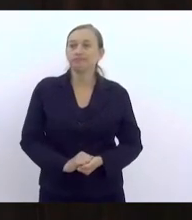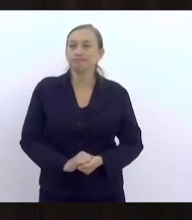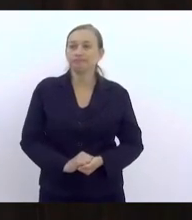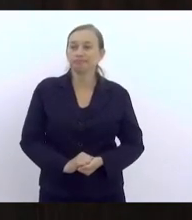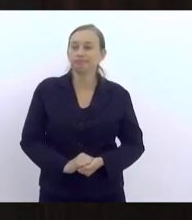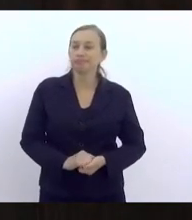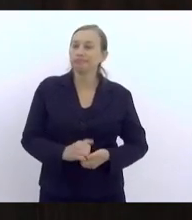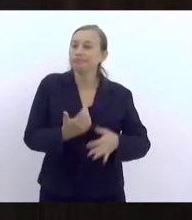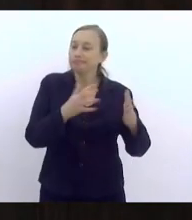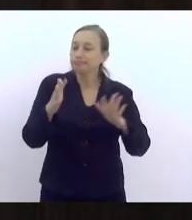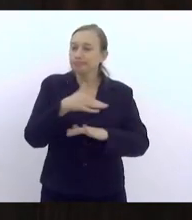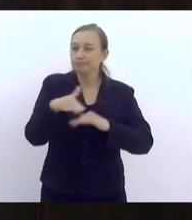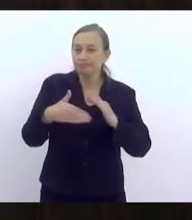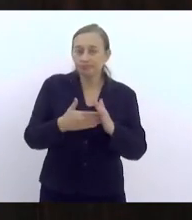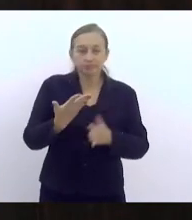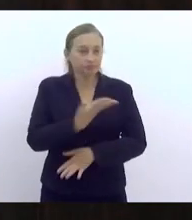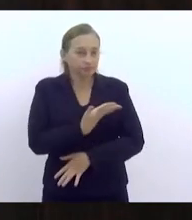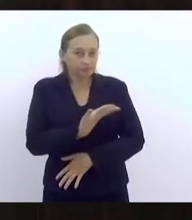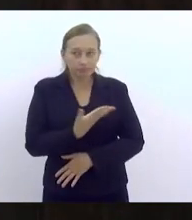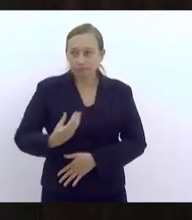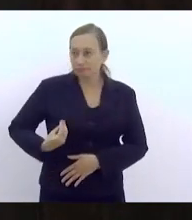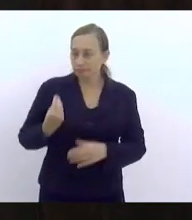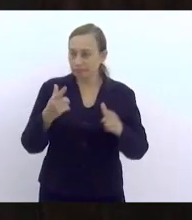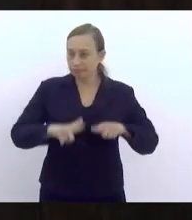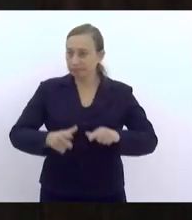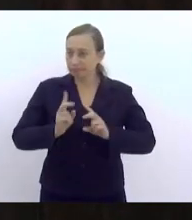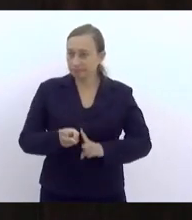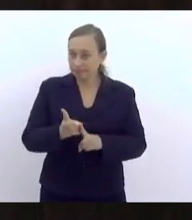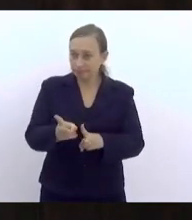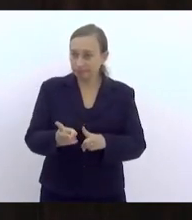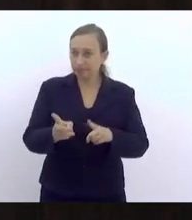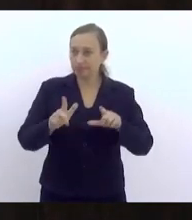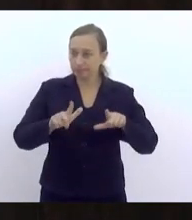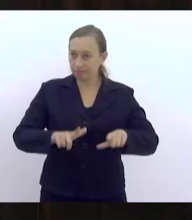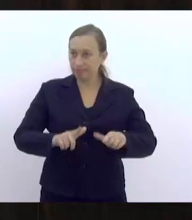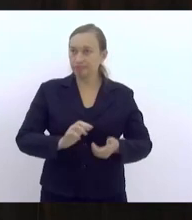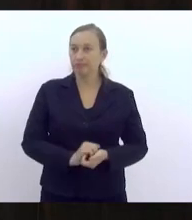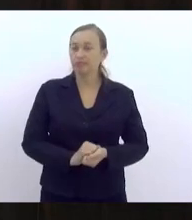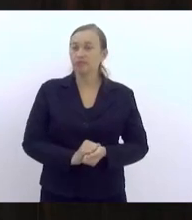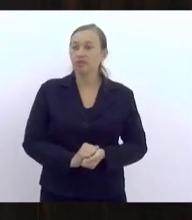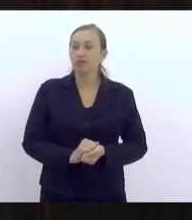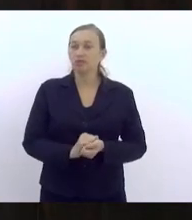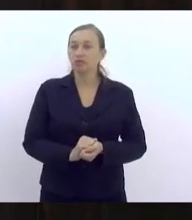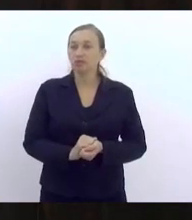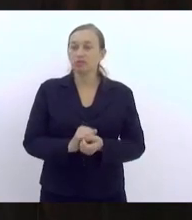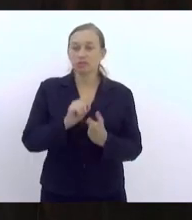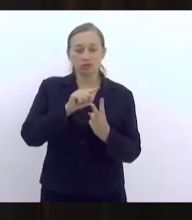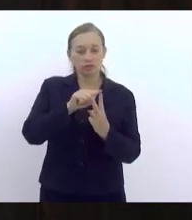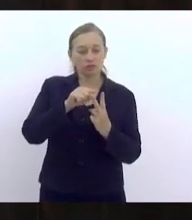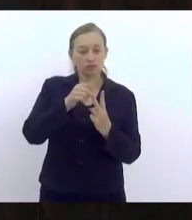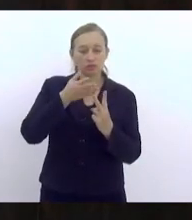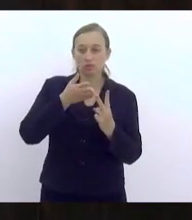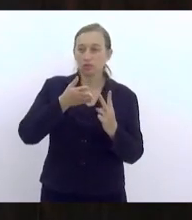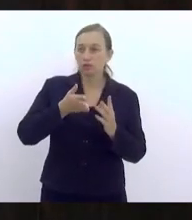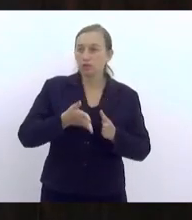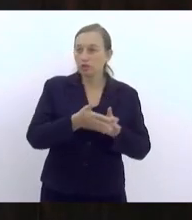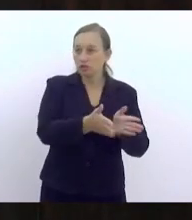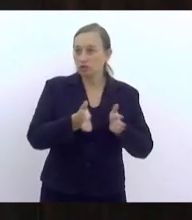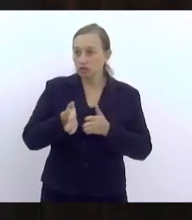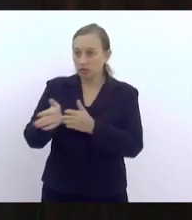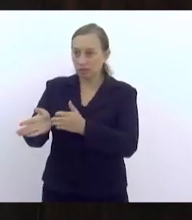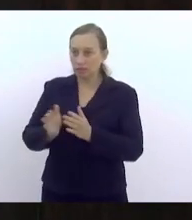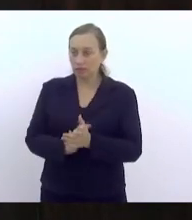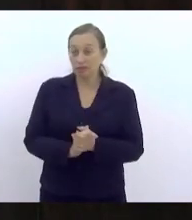salve aos colegas que estão aqui, que conseguiram permanecer. Eu vou por dois caminhos aqui. Primeiro, eu vou avisar a vocês que eu posso